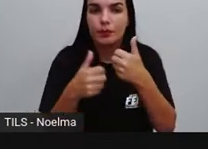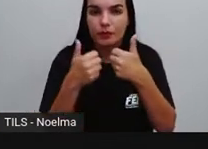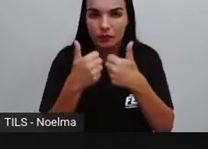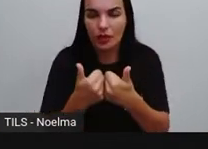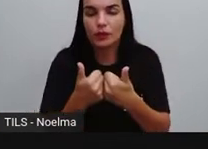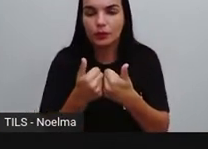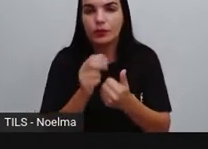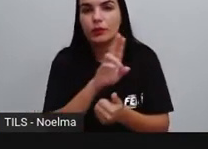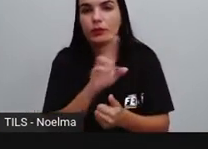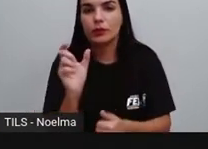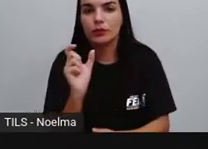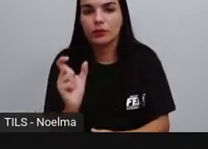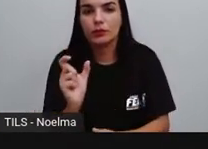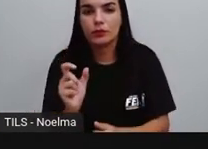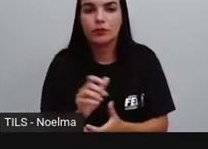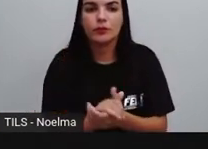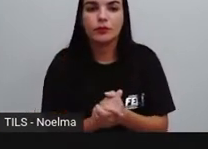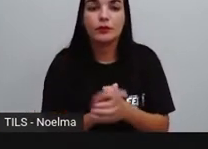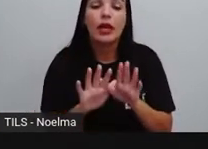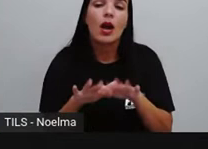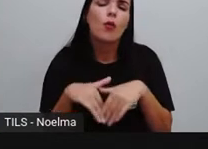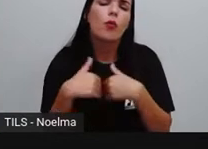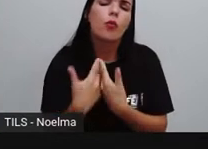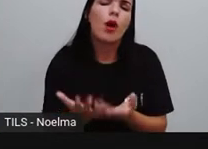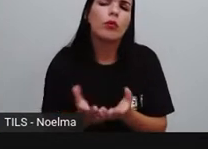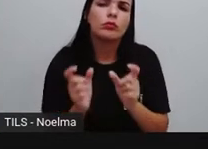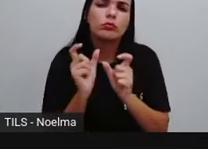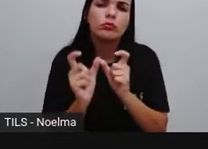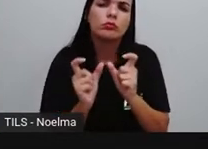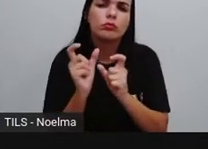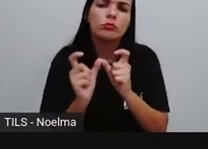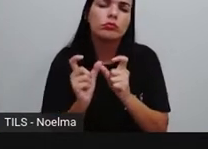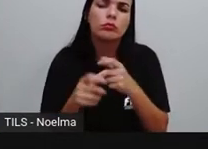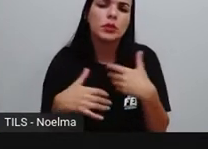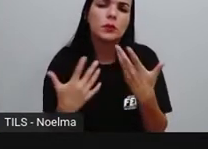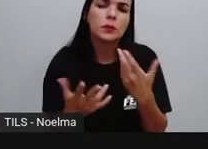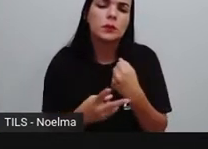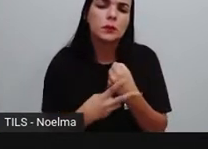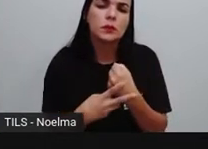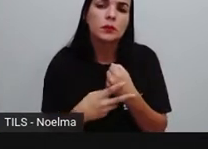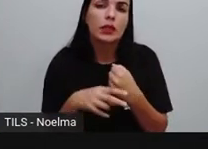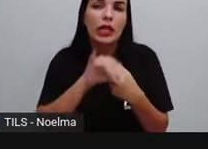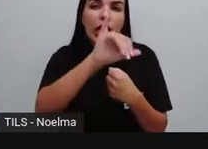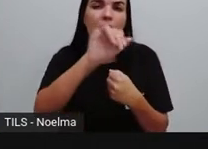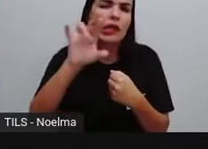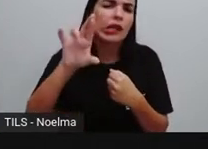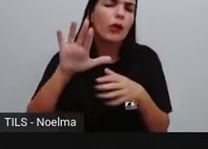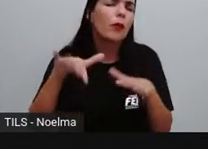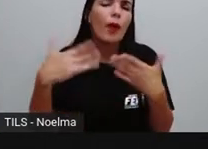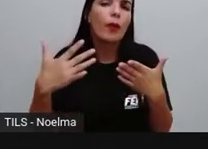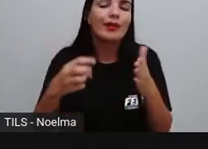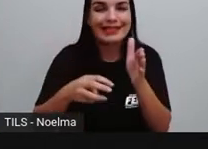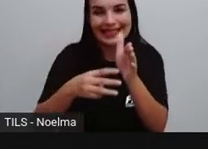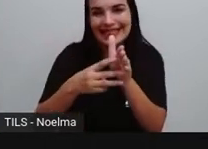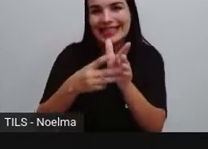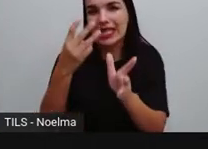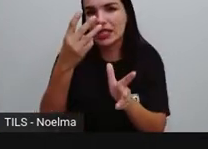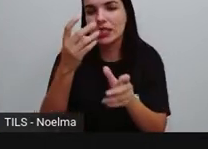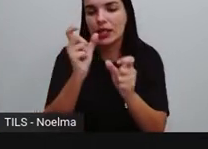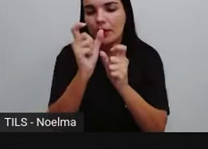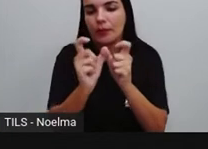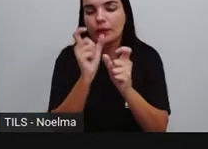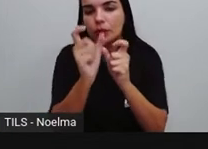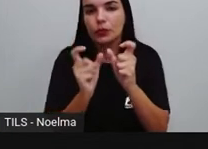infinitivo. E qual a conjugação do verbo? O ir seria a terceira conjugação,